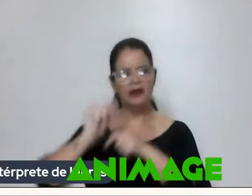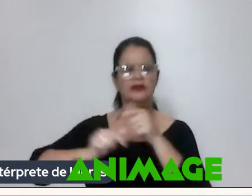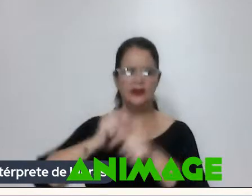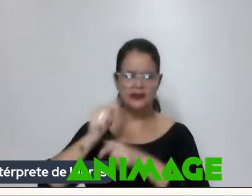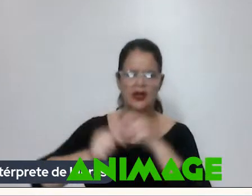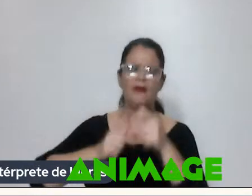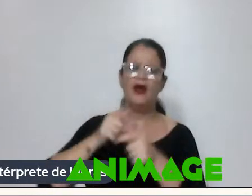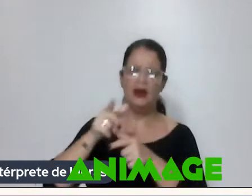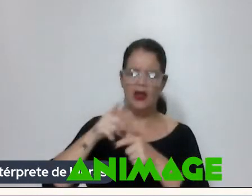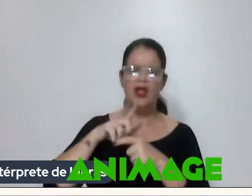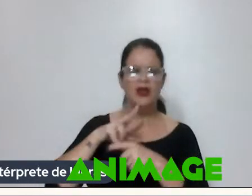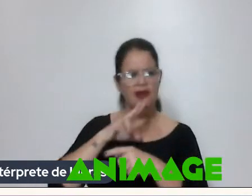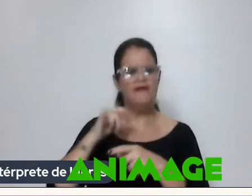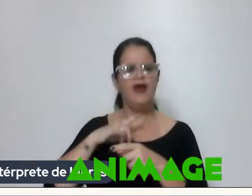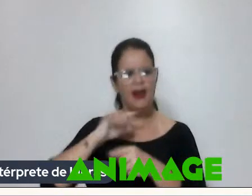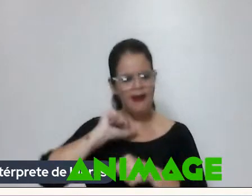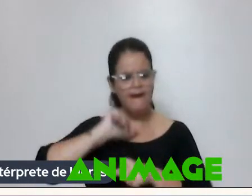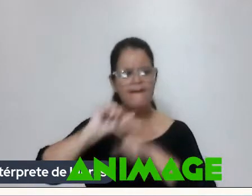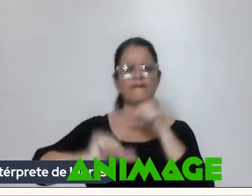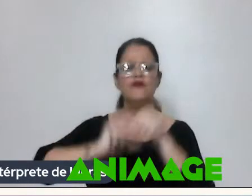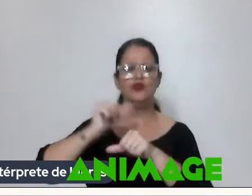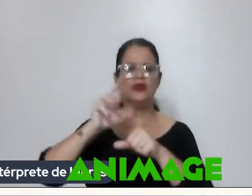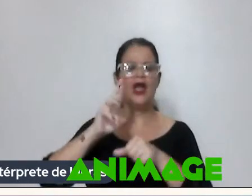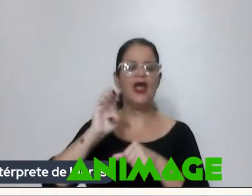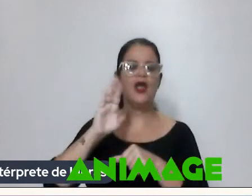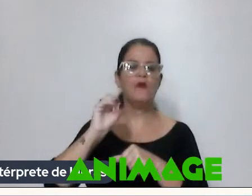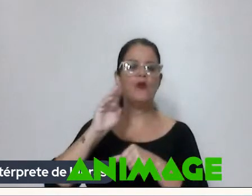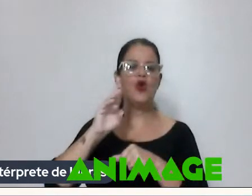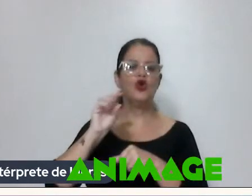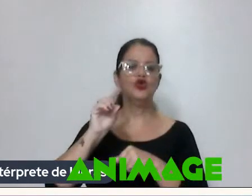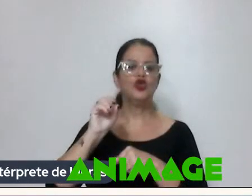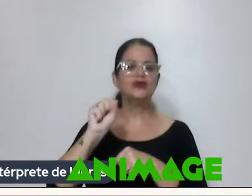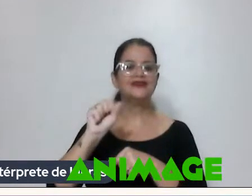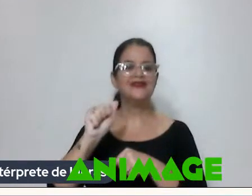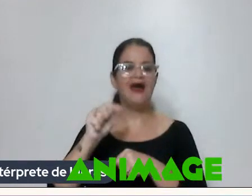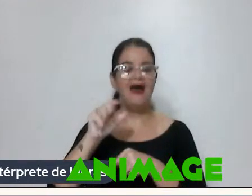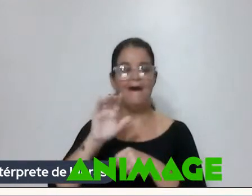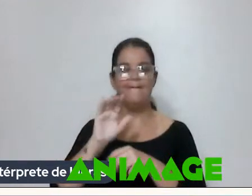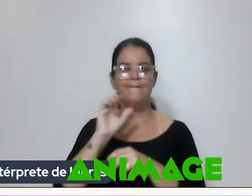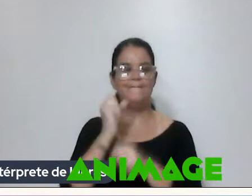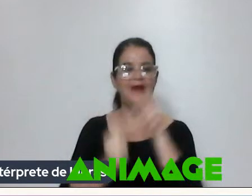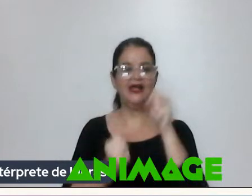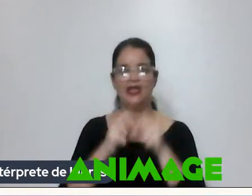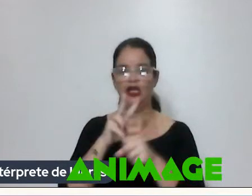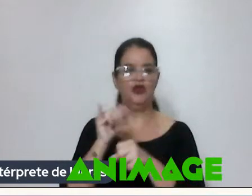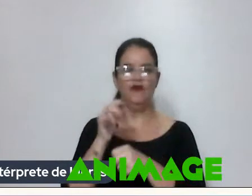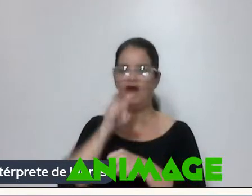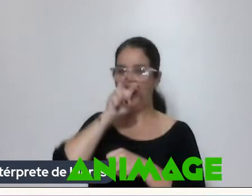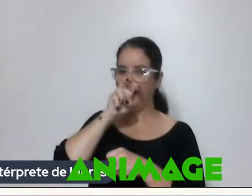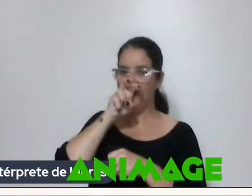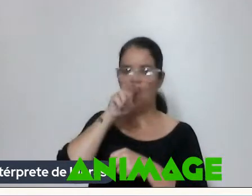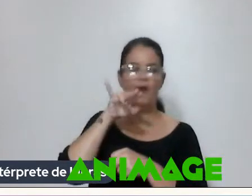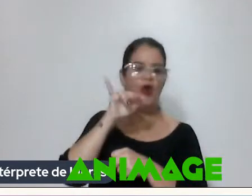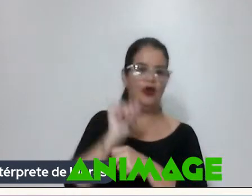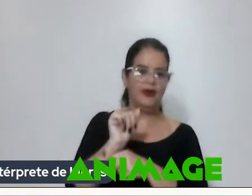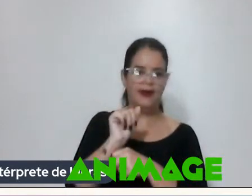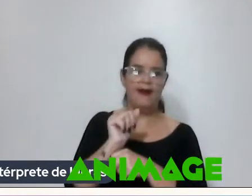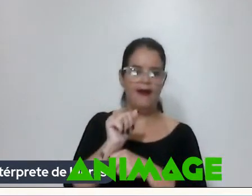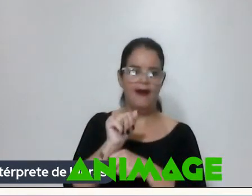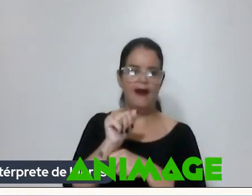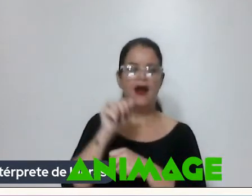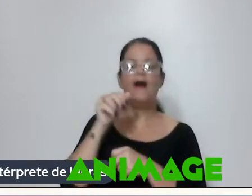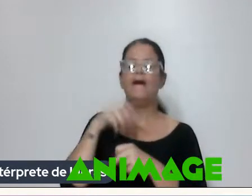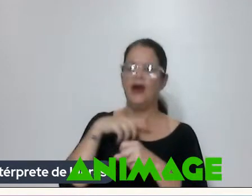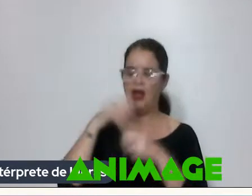vai lá E mata a Rebordosa Que é a personagem Mais famosa dele Ele não vai lá Manter a Mônica Sabe Com todo o respeito Ao Maurício de